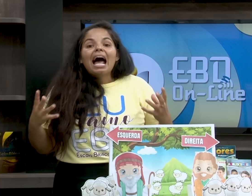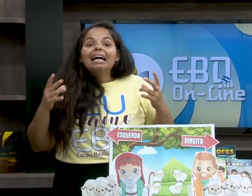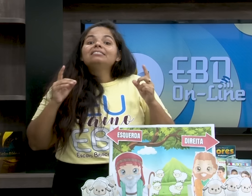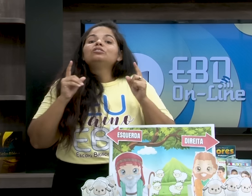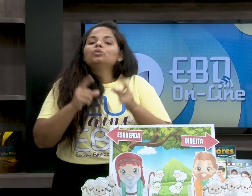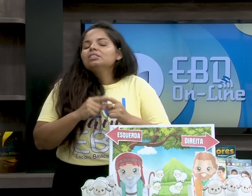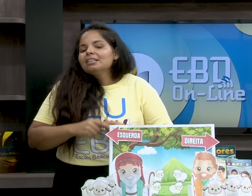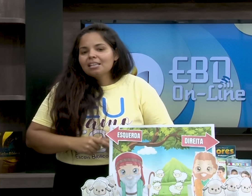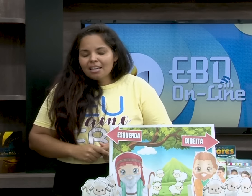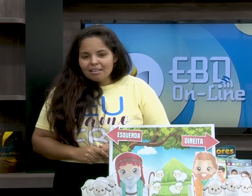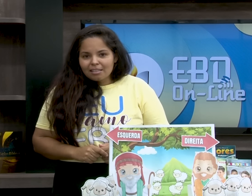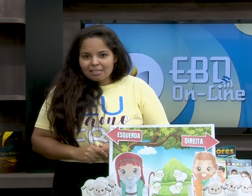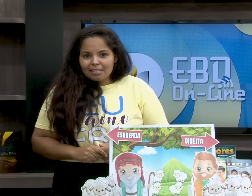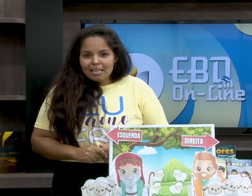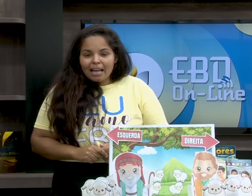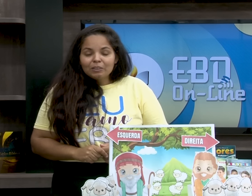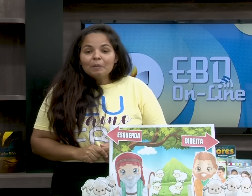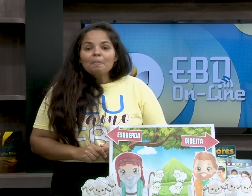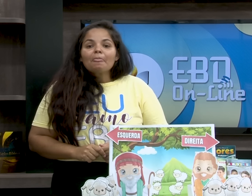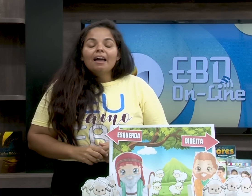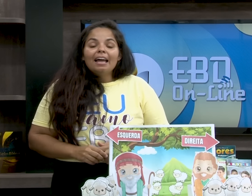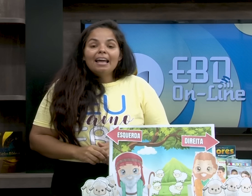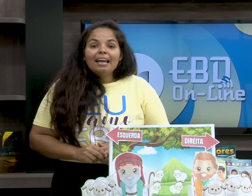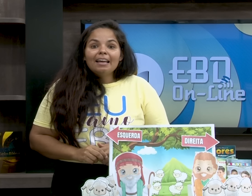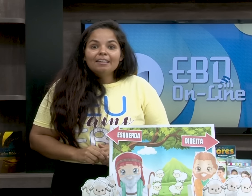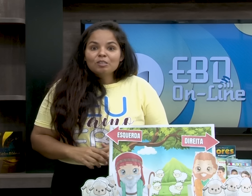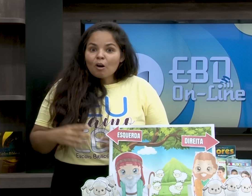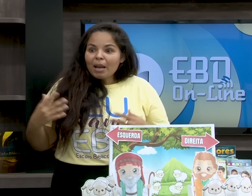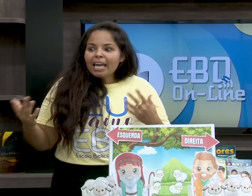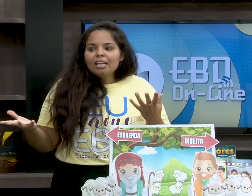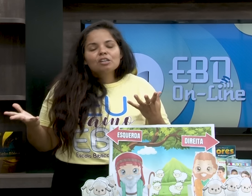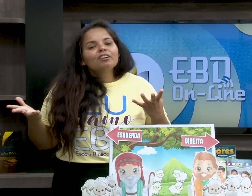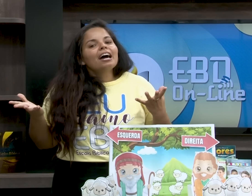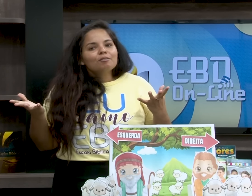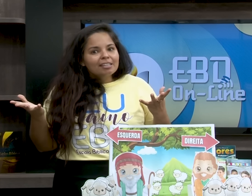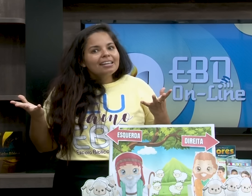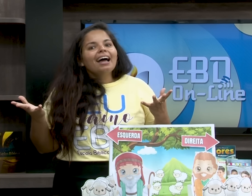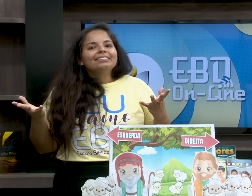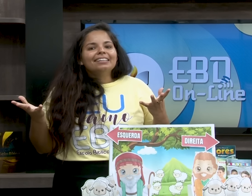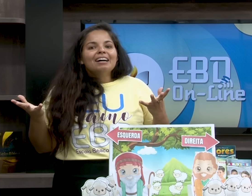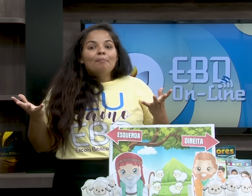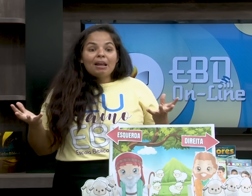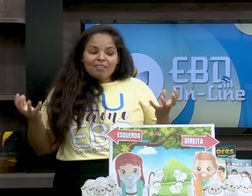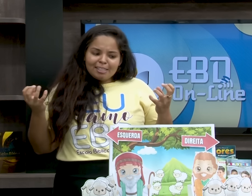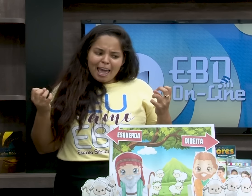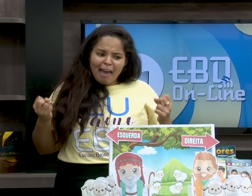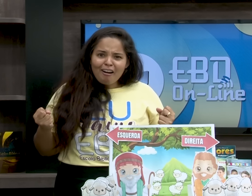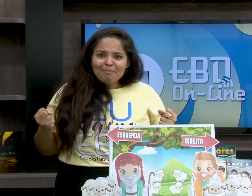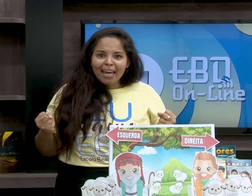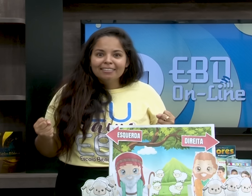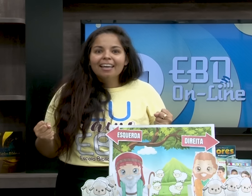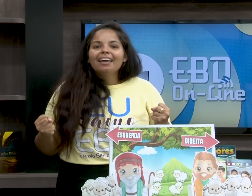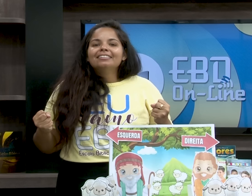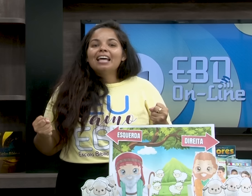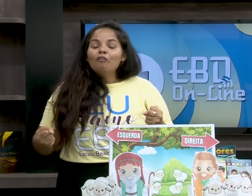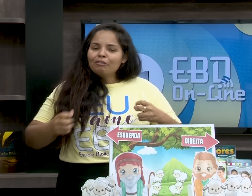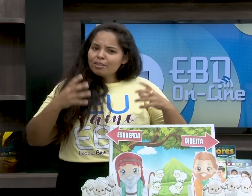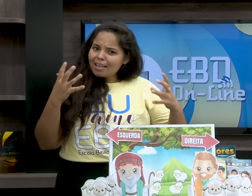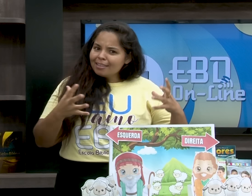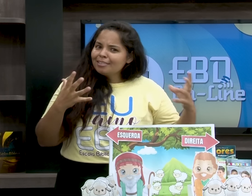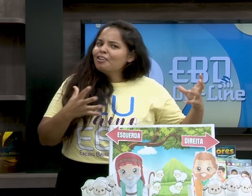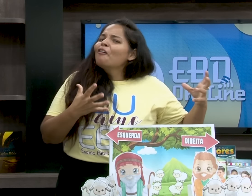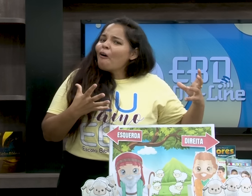vai esperar a atitude das crianças, tá certo? Sobre aquelas que ficaram sem nada. Para ver se realmente,